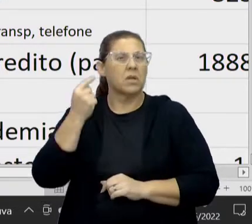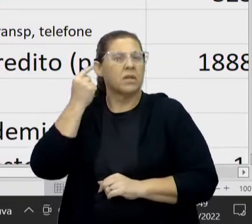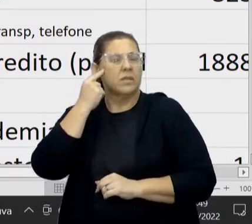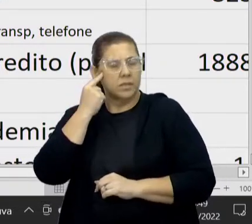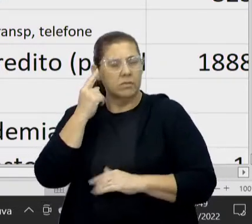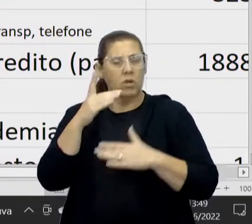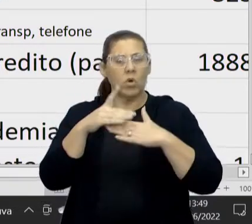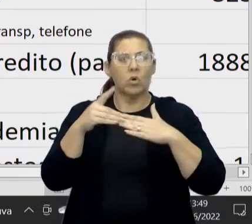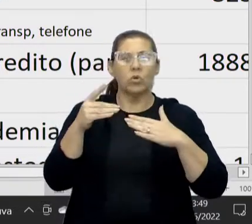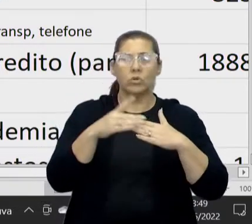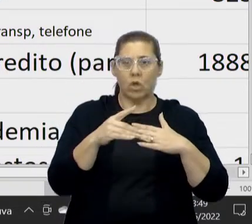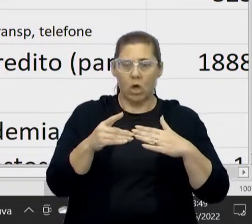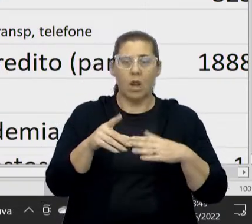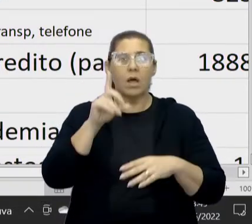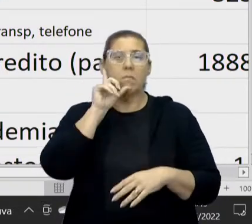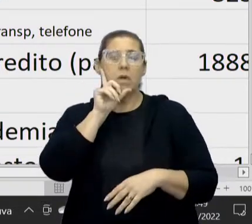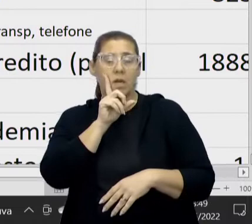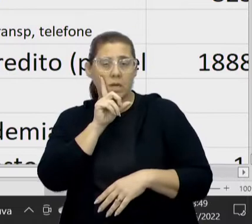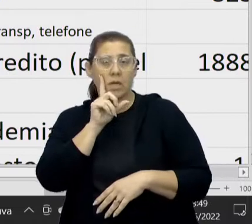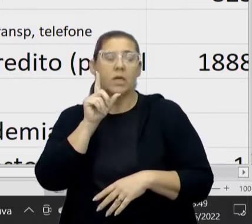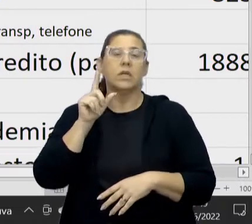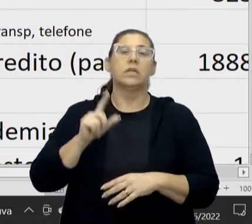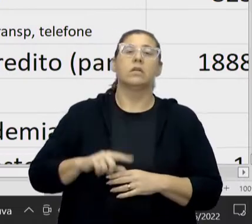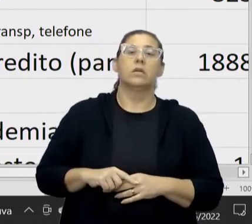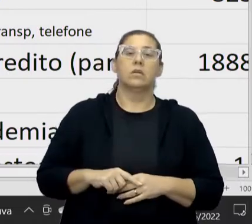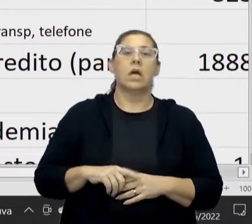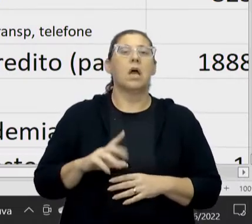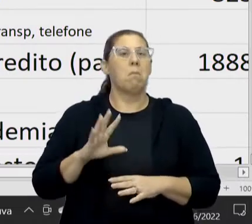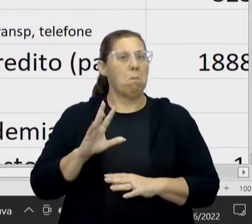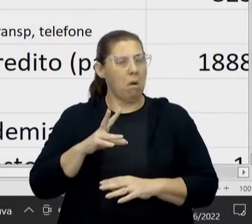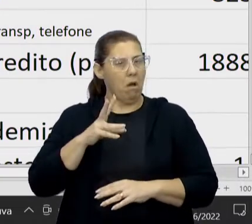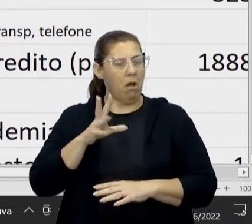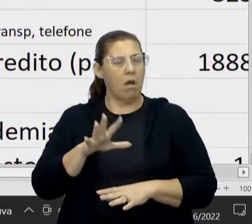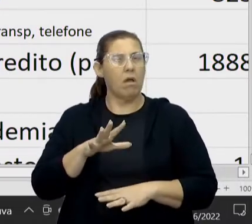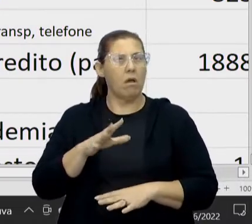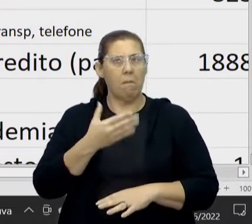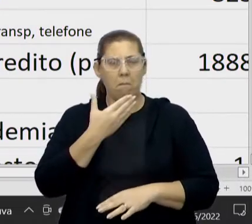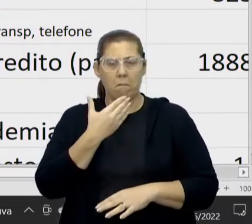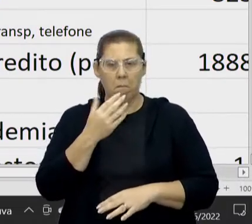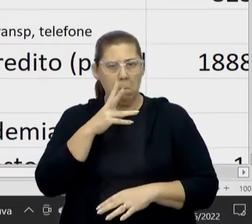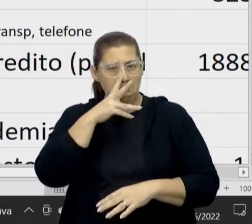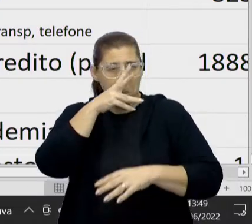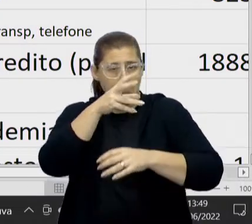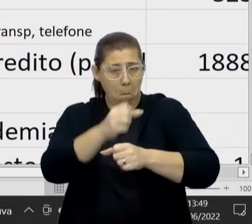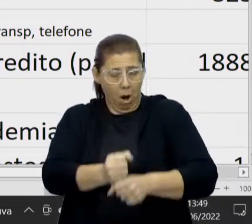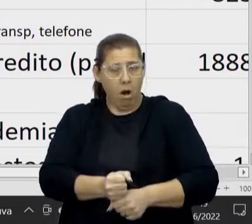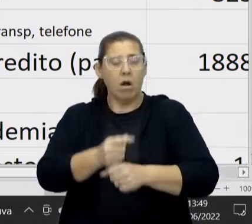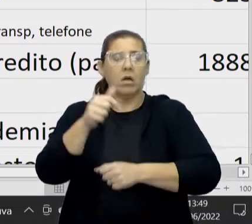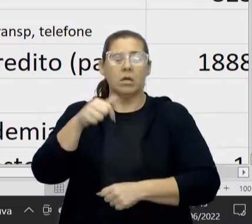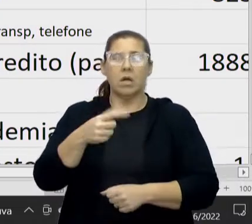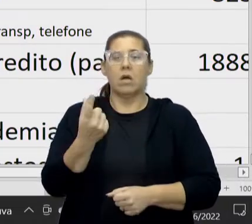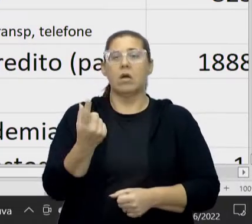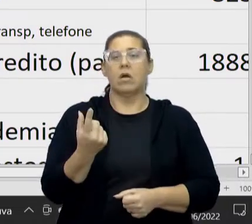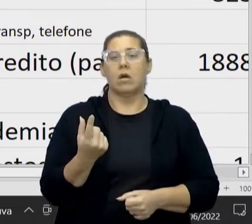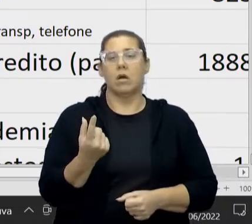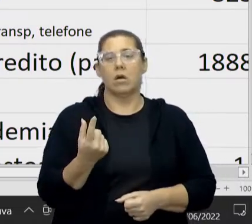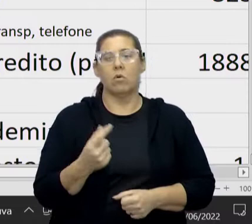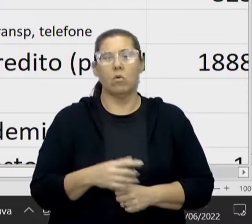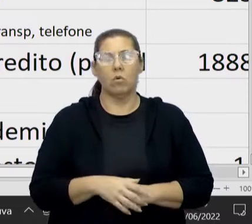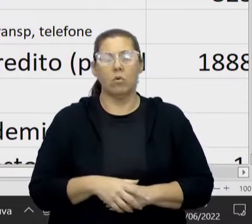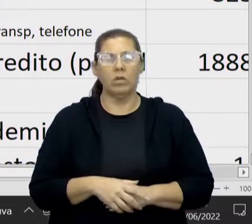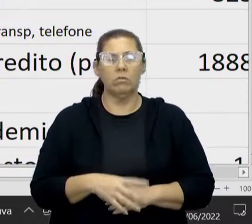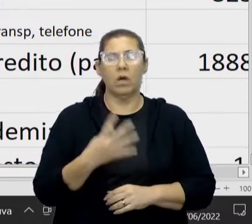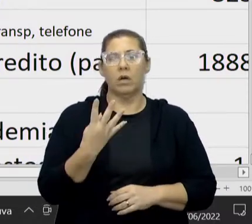dólar americano, que é a moeda aí mais poderosa, aí se a gente for pensar em poder, ele custa mais ou menos 5 reais,